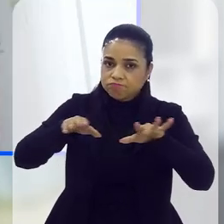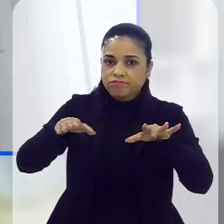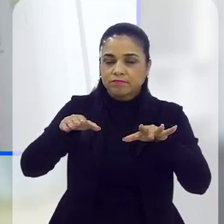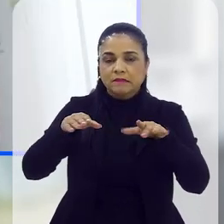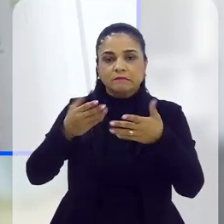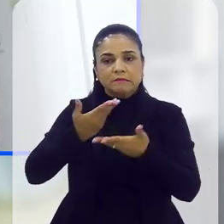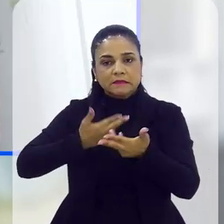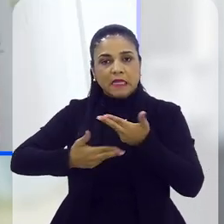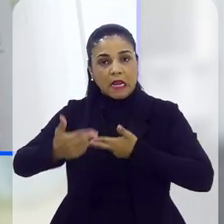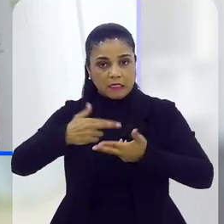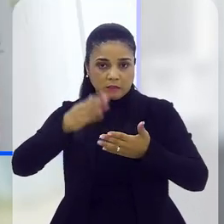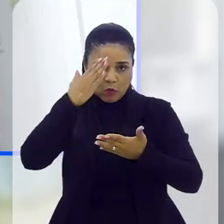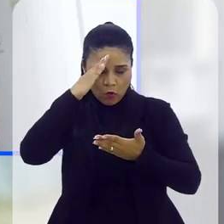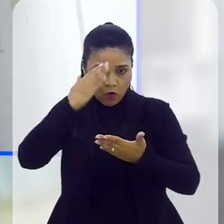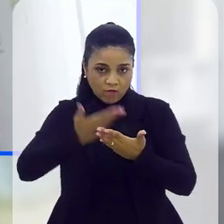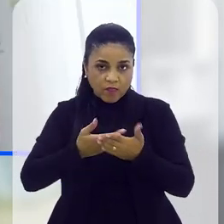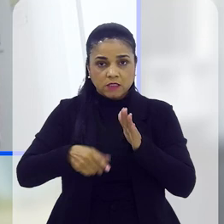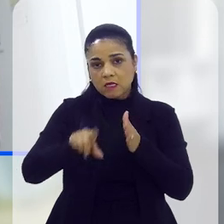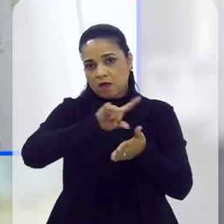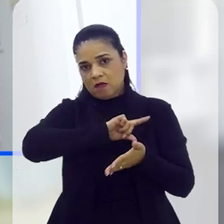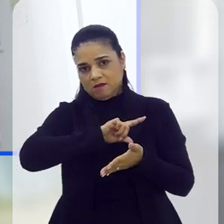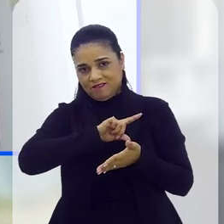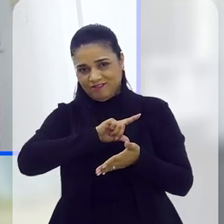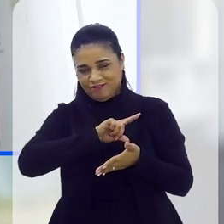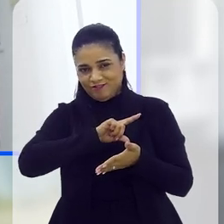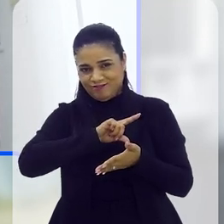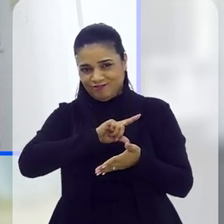porque estabeleciam uma relação de confiança com eles.